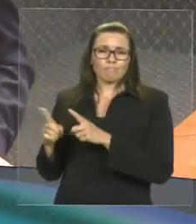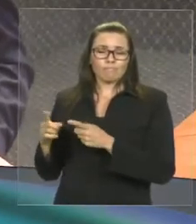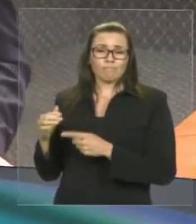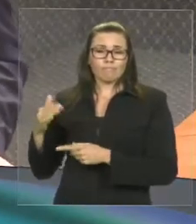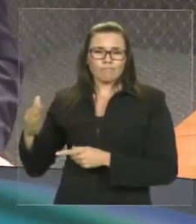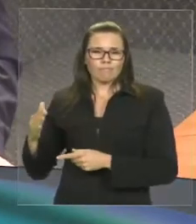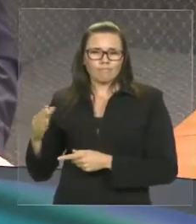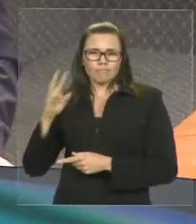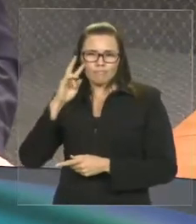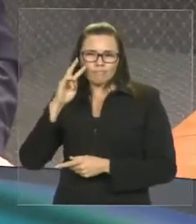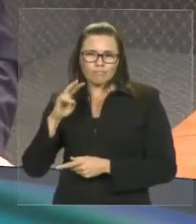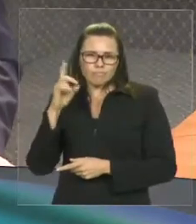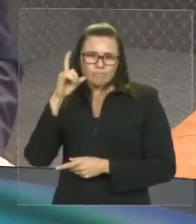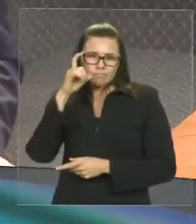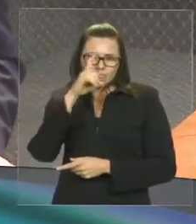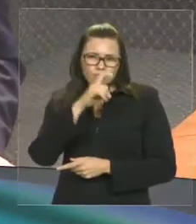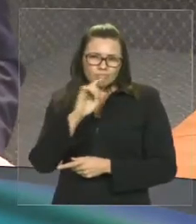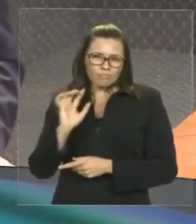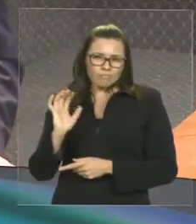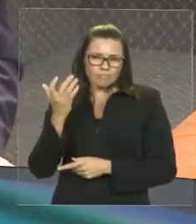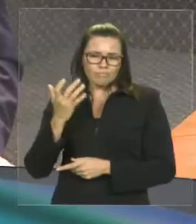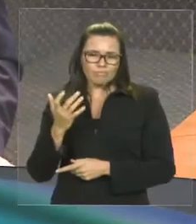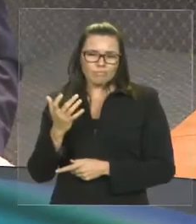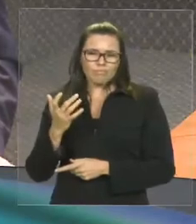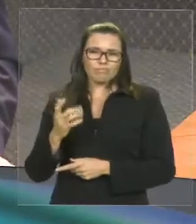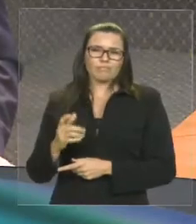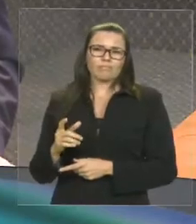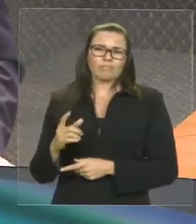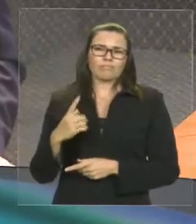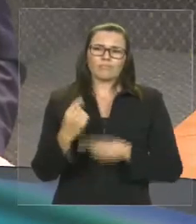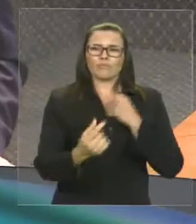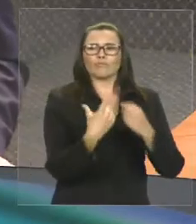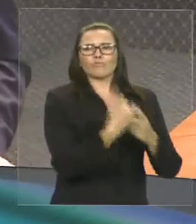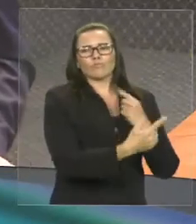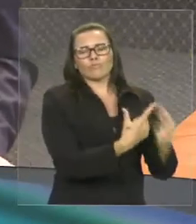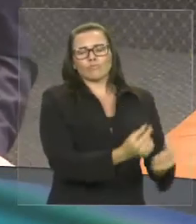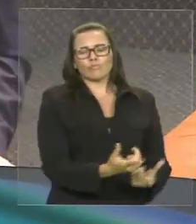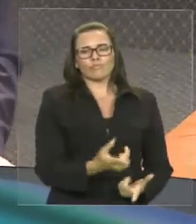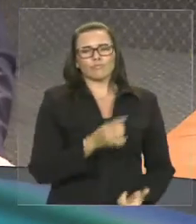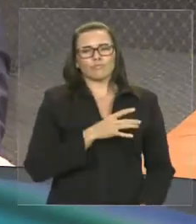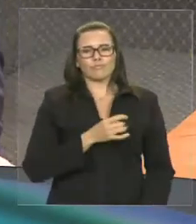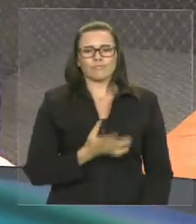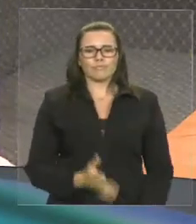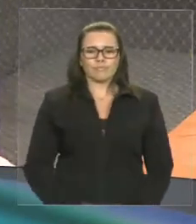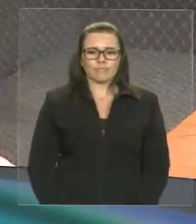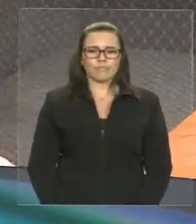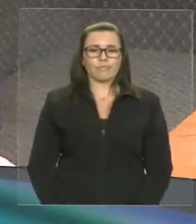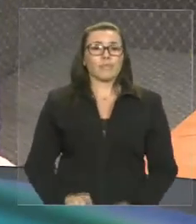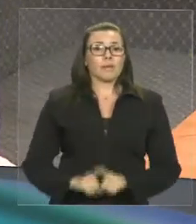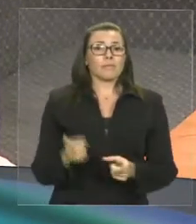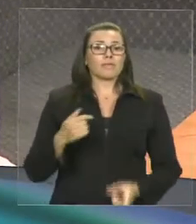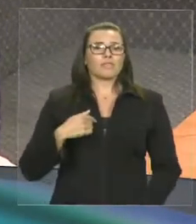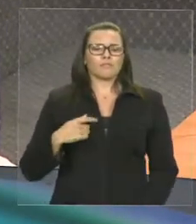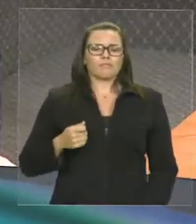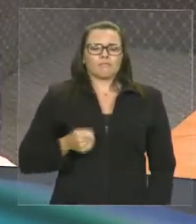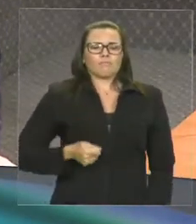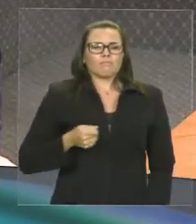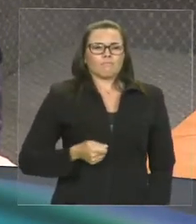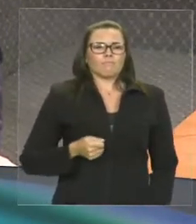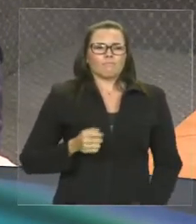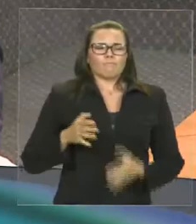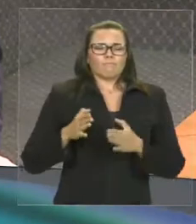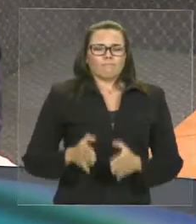Vossa excelência, tenho certeza, deputado, que fez campanha assim como eu, e fui até o fim, porque eu sou leal, eu não sou desleal.